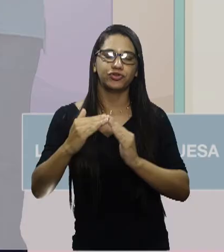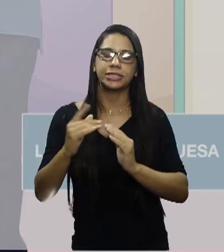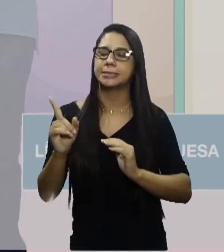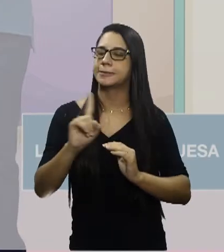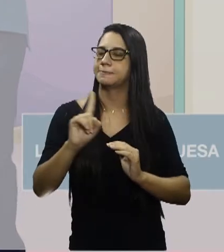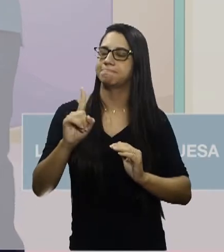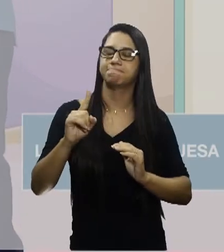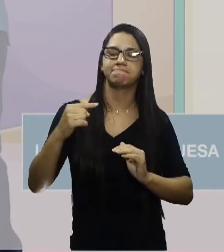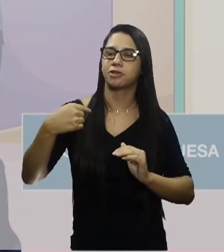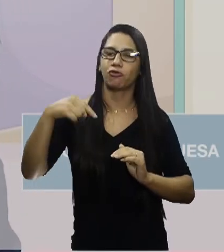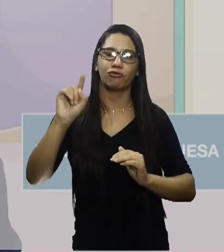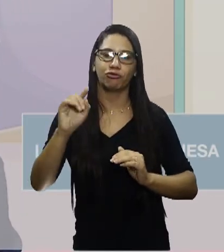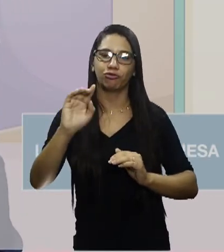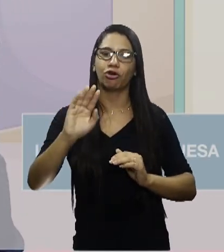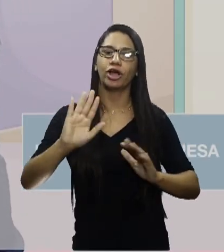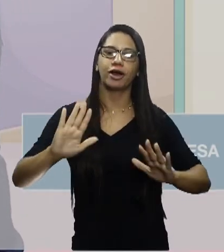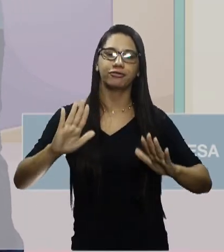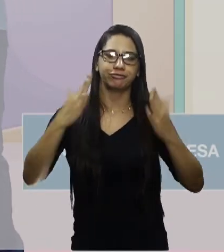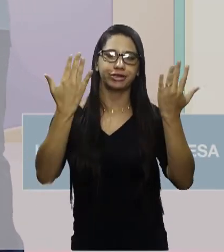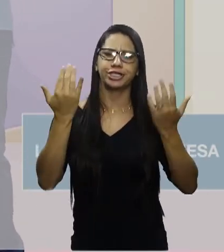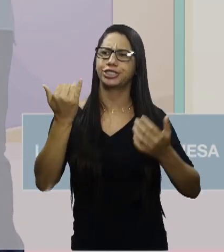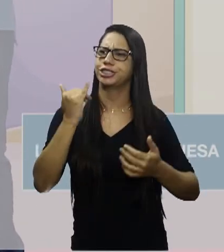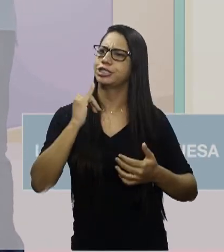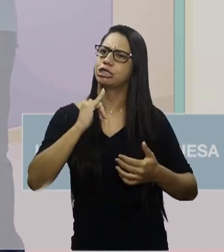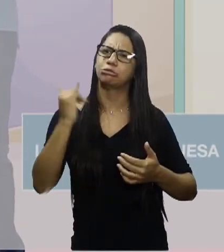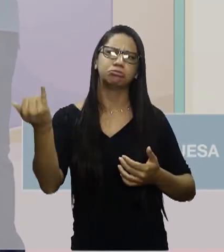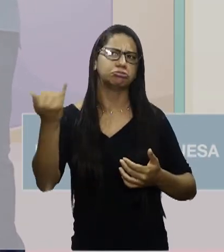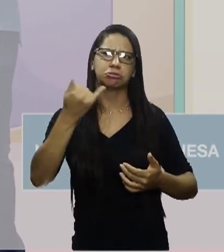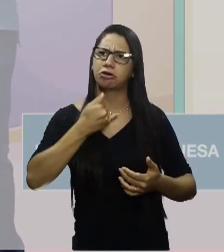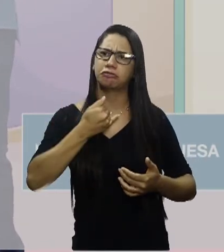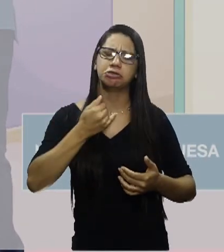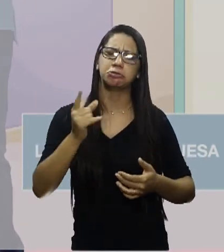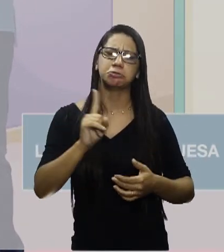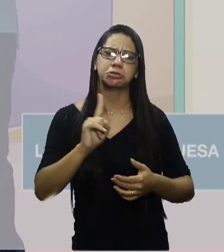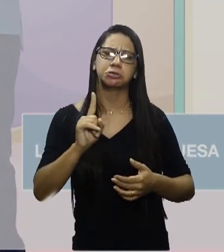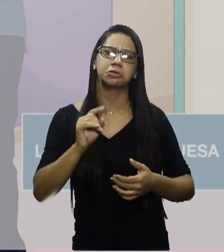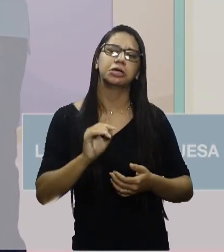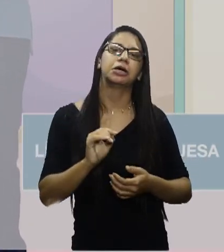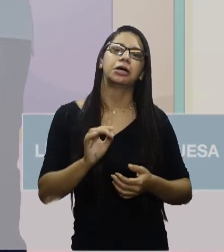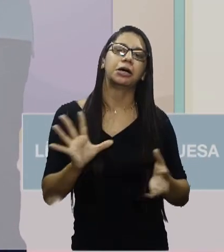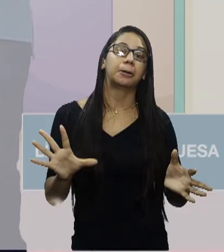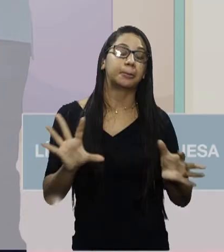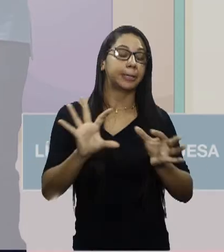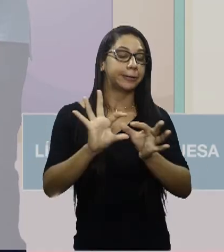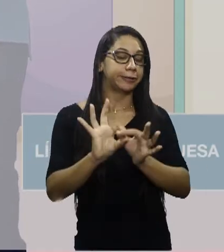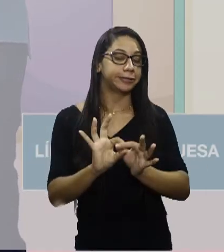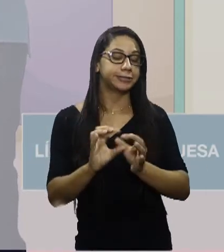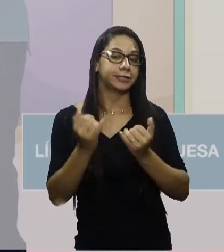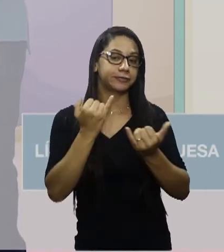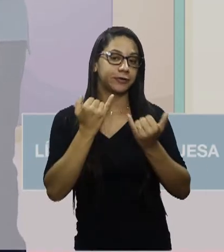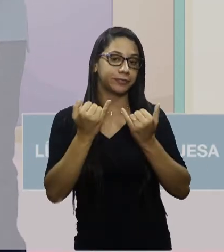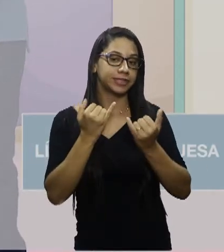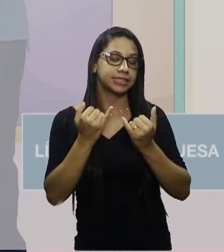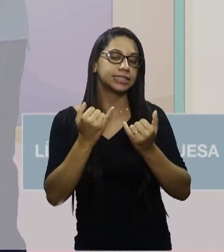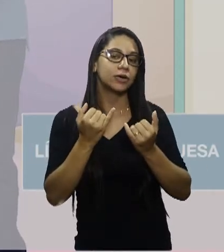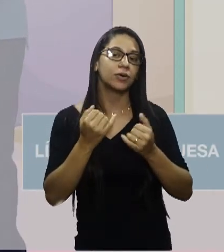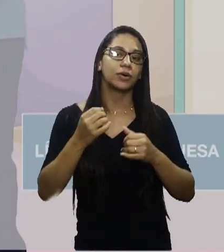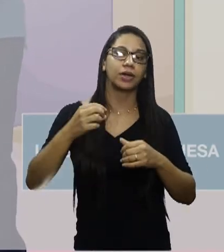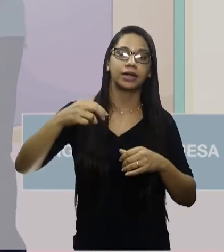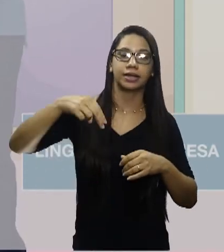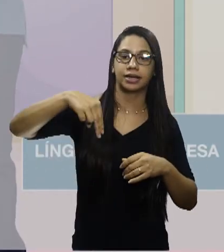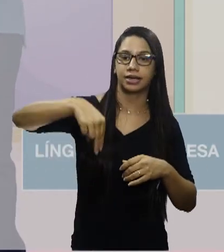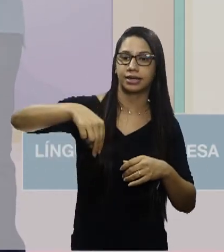festa nem avisou que não ia. Então, a adição de informação expressa aí pela conjunção